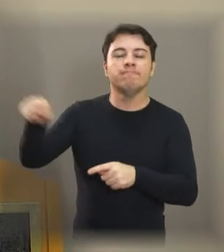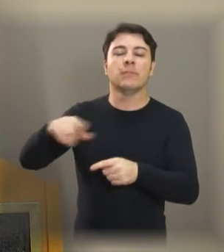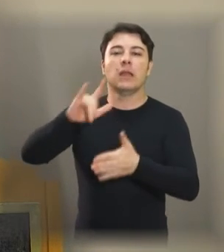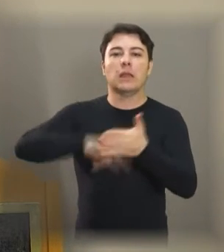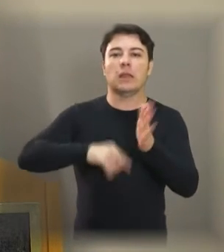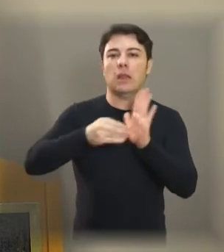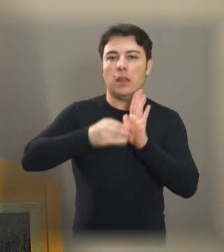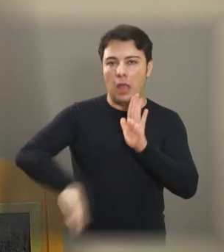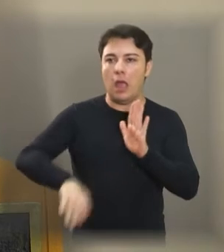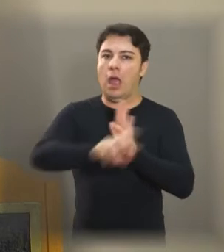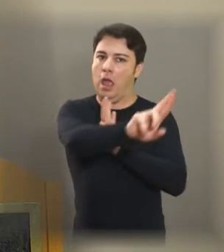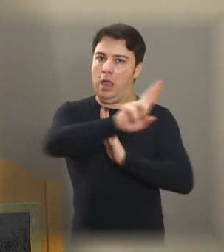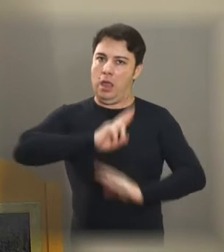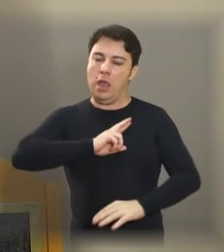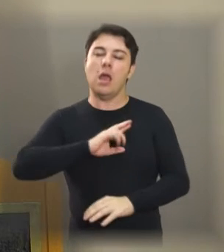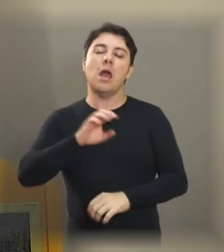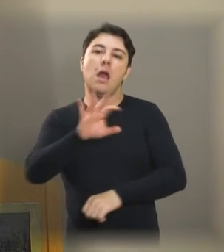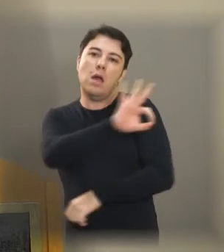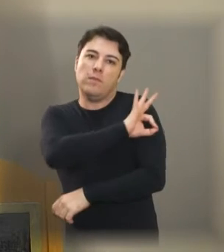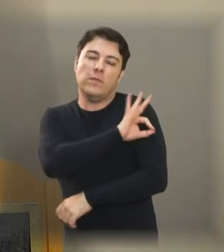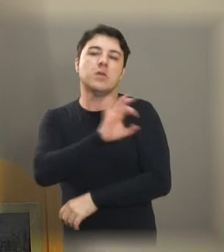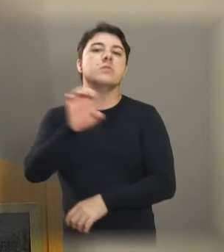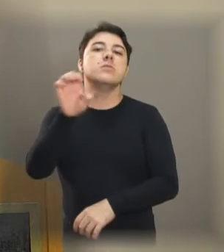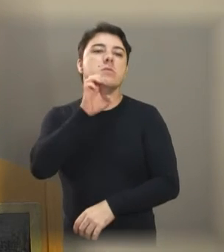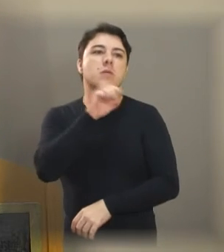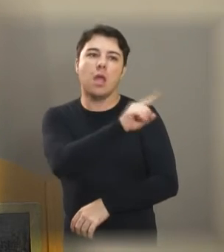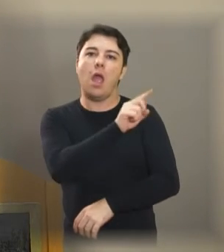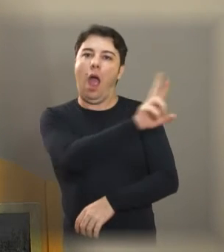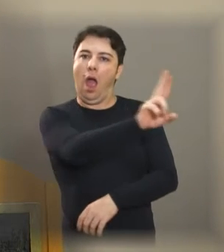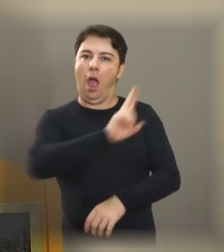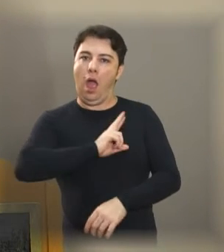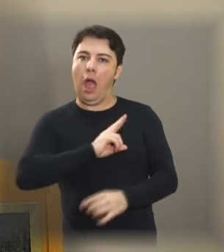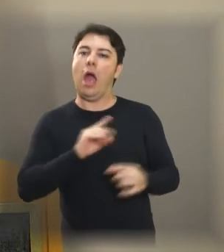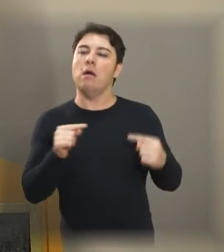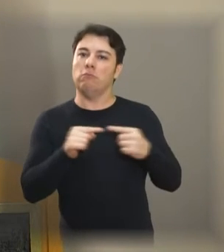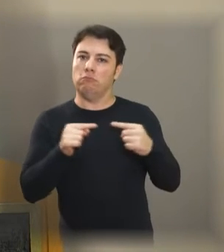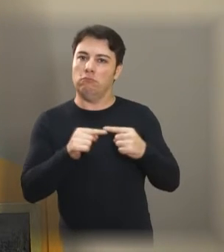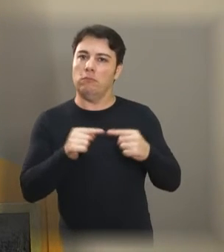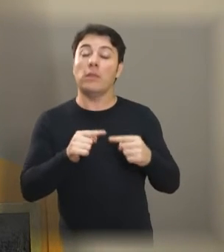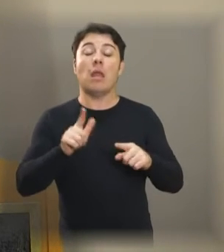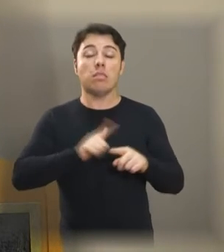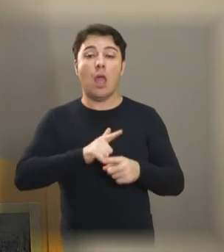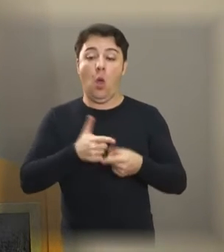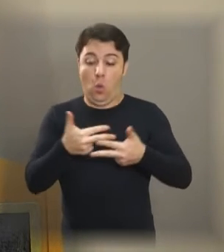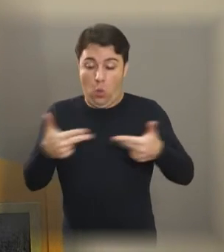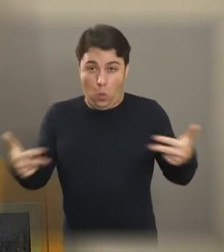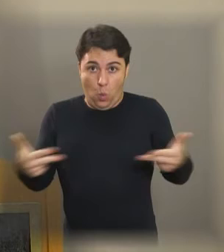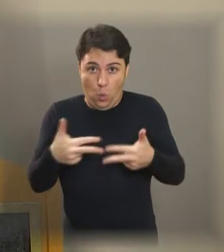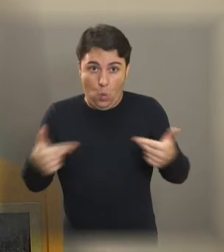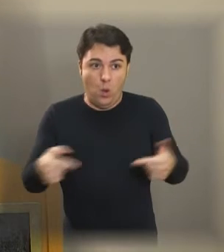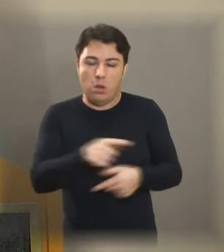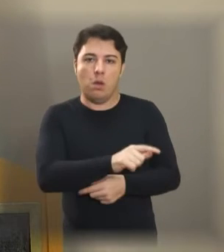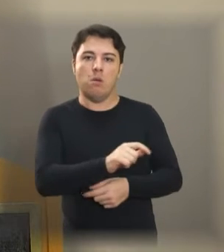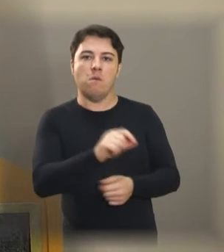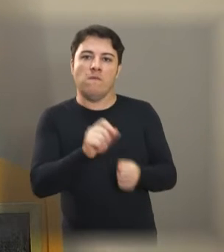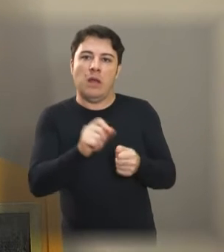indicações que eu sou atendido pelo prefeito Edinho. Acredito que muita coisa que não é feita não chega